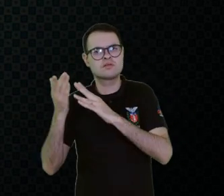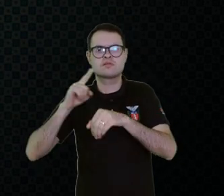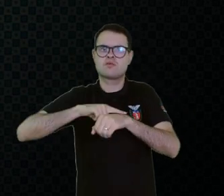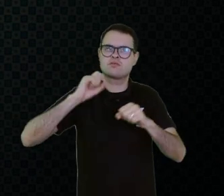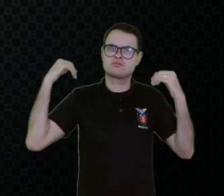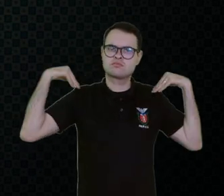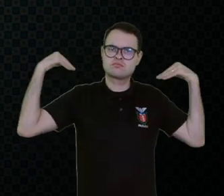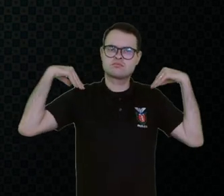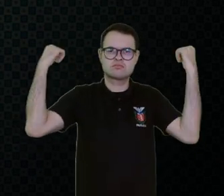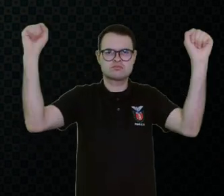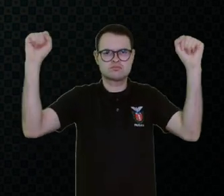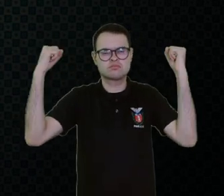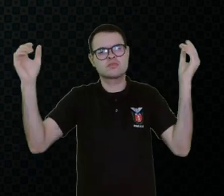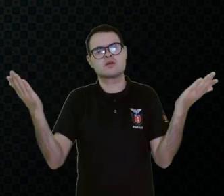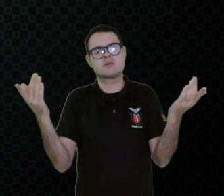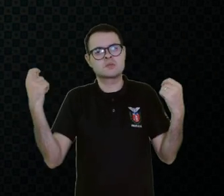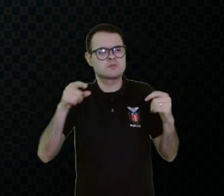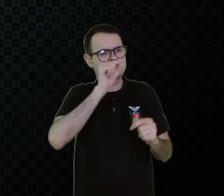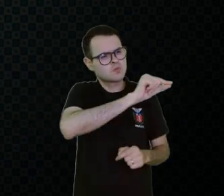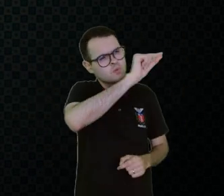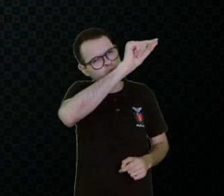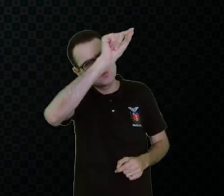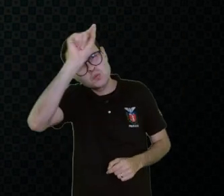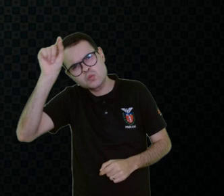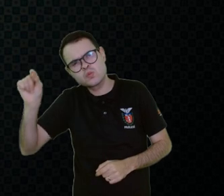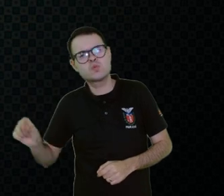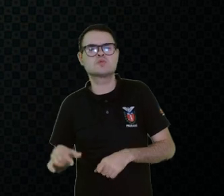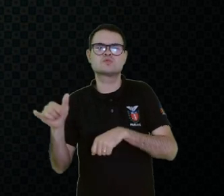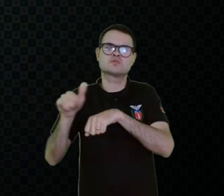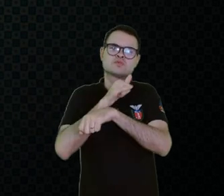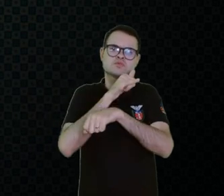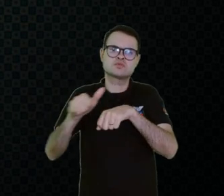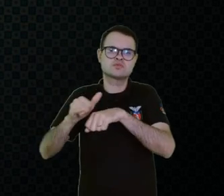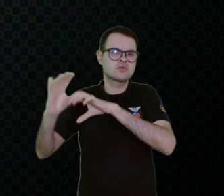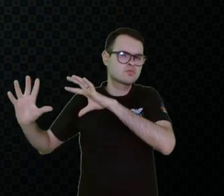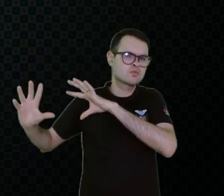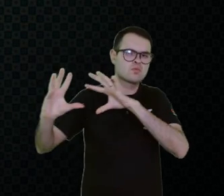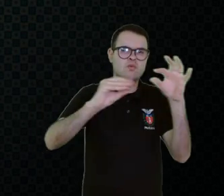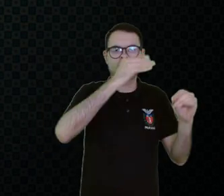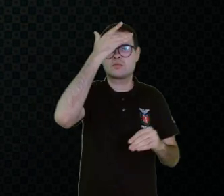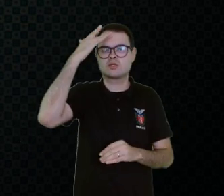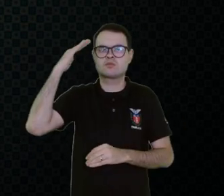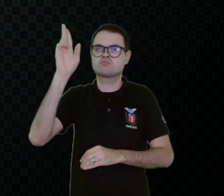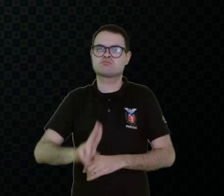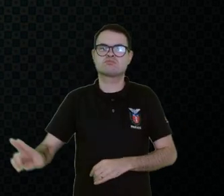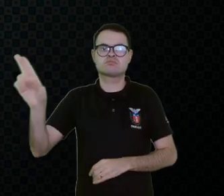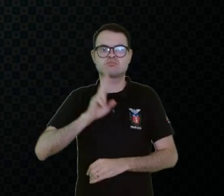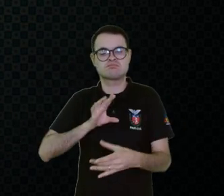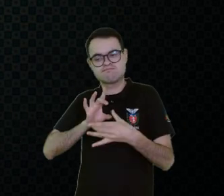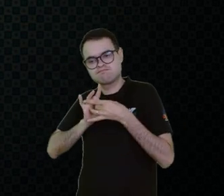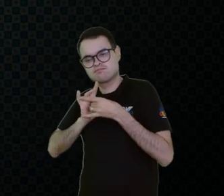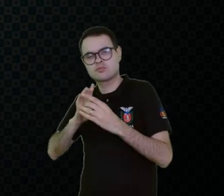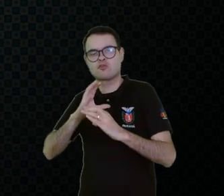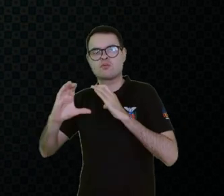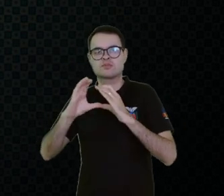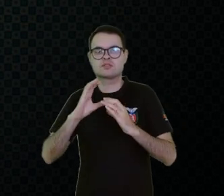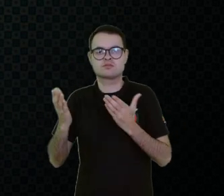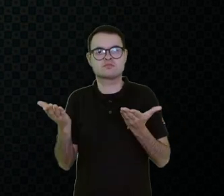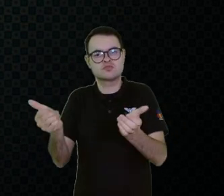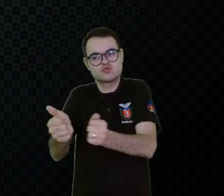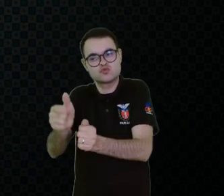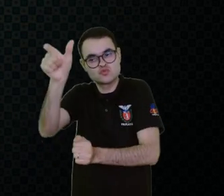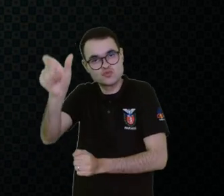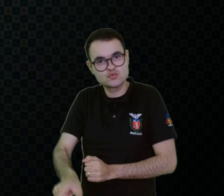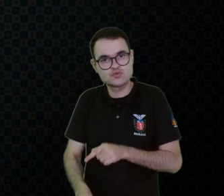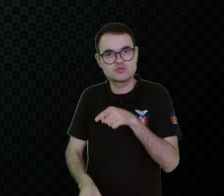hora da educação física. Tem que ser, uma estratégia de todas as pessoas utilizando, sendo parceiros de comunicação com essa